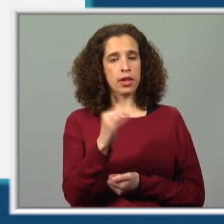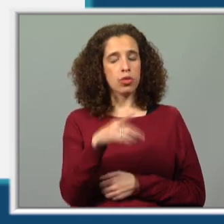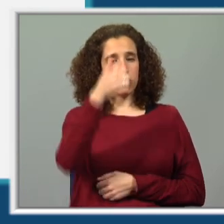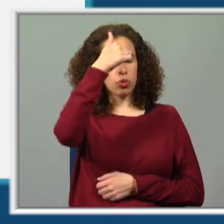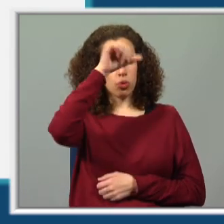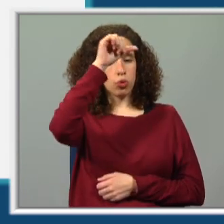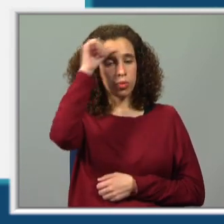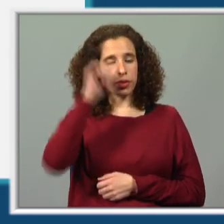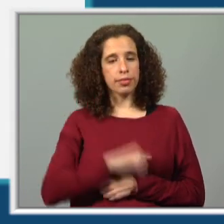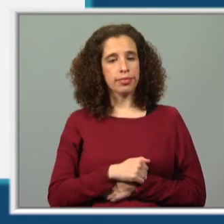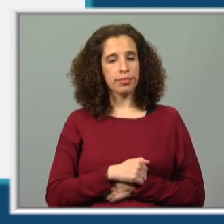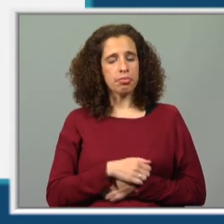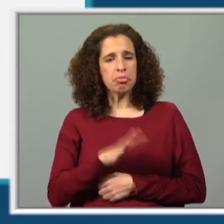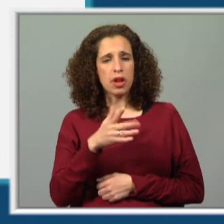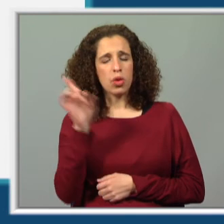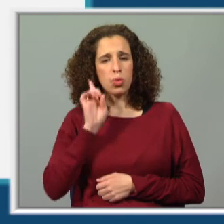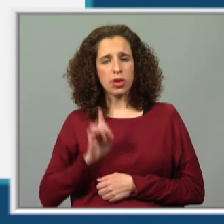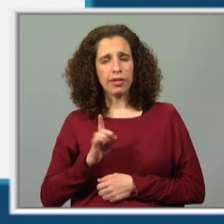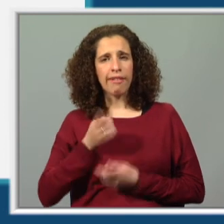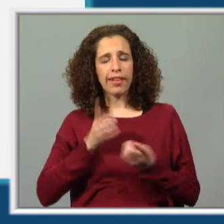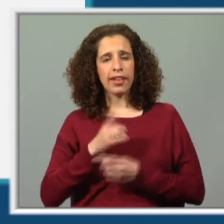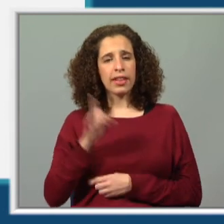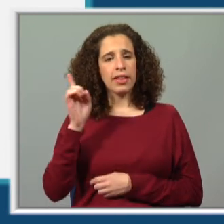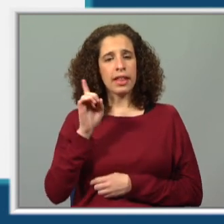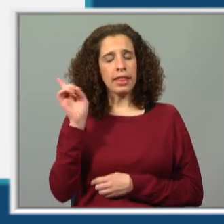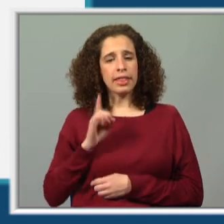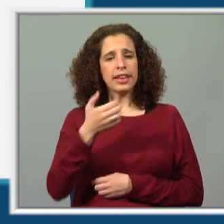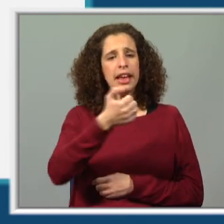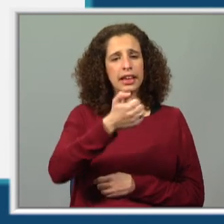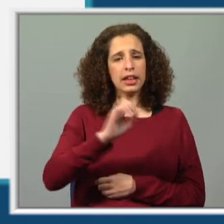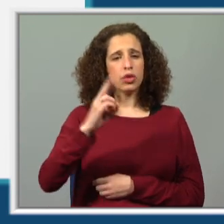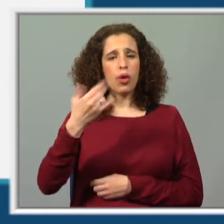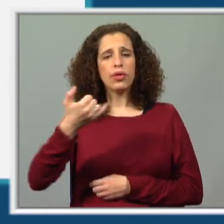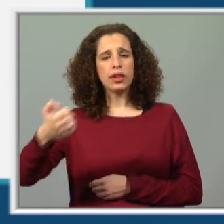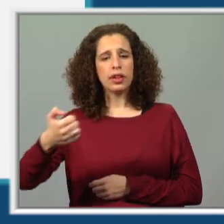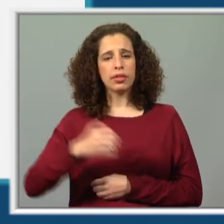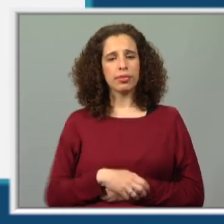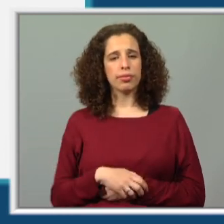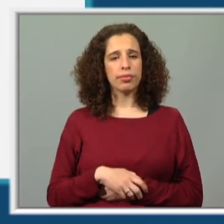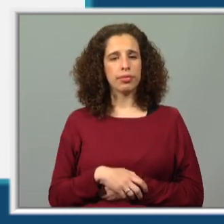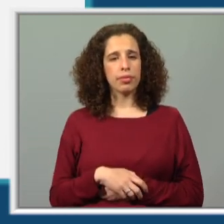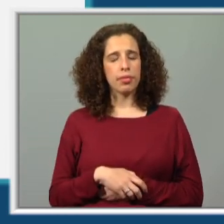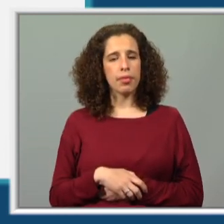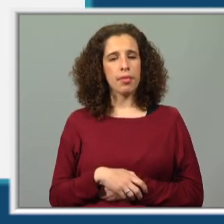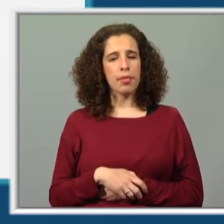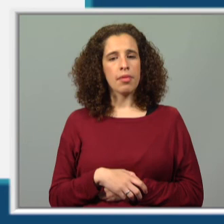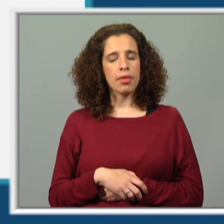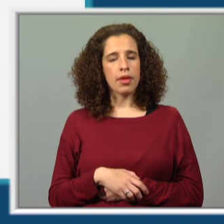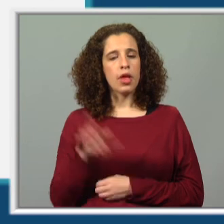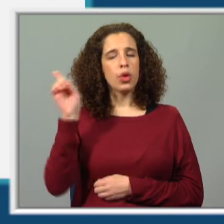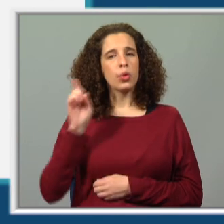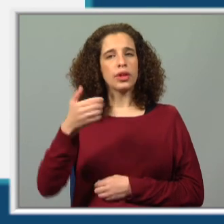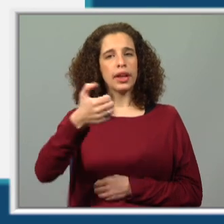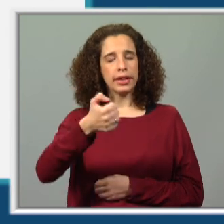domingo, e seria no dia que? Dia 15 ou dia 25? No dia? No dia